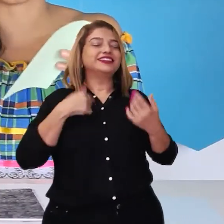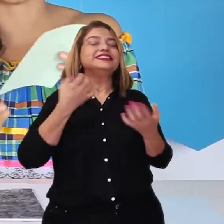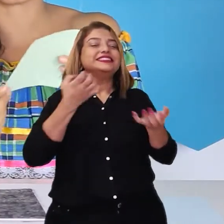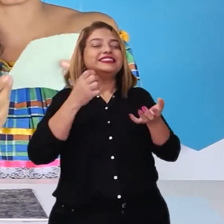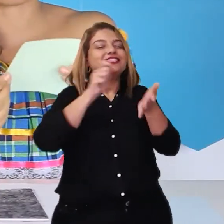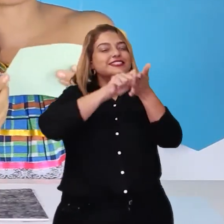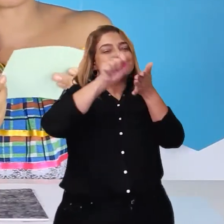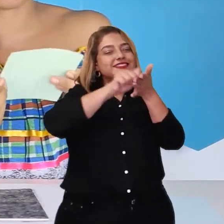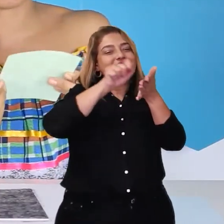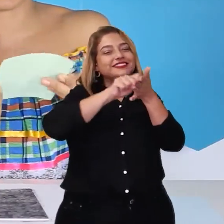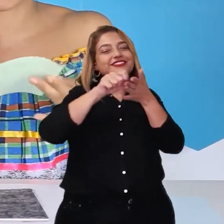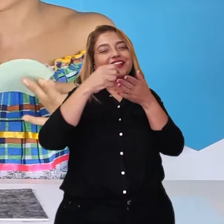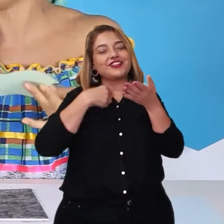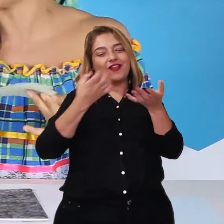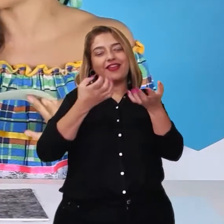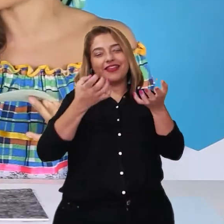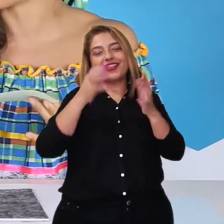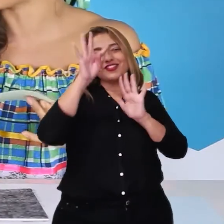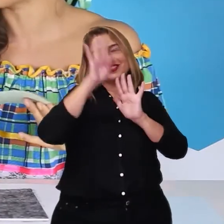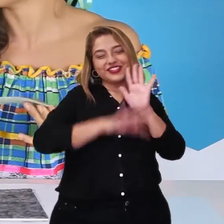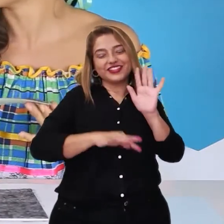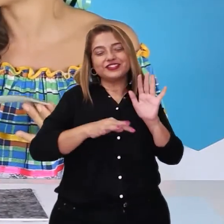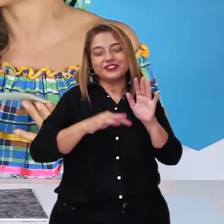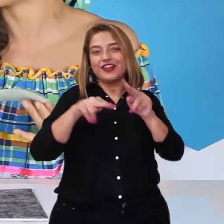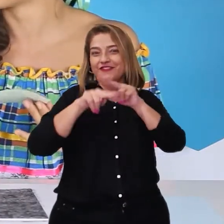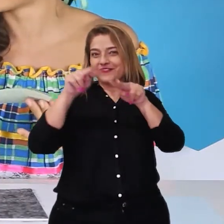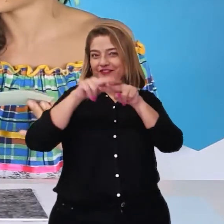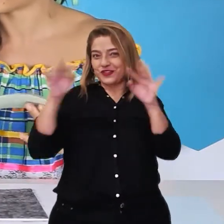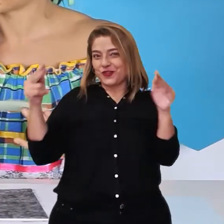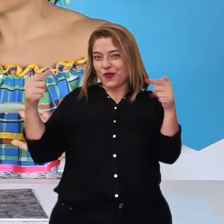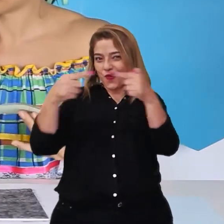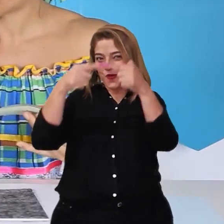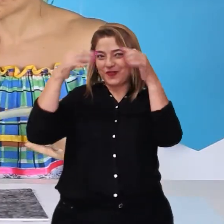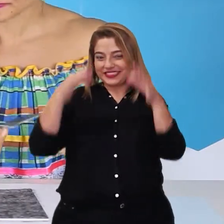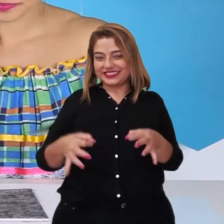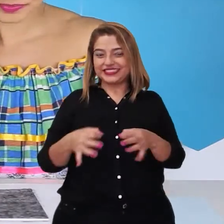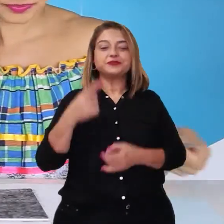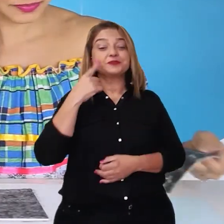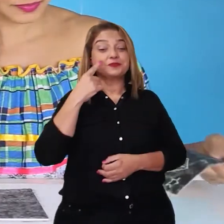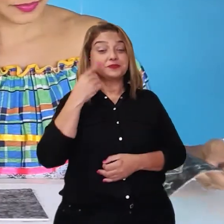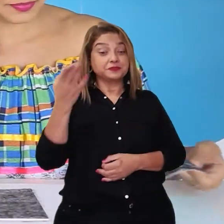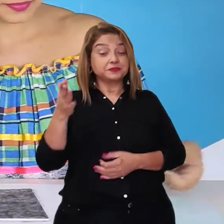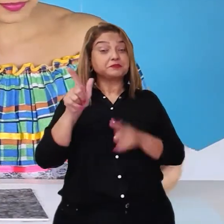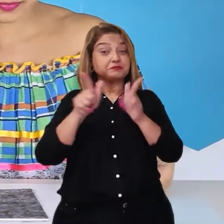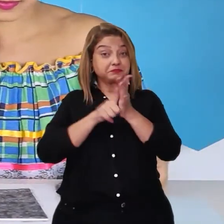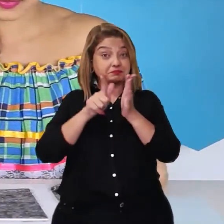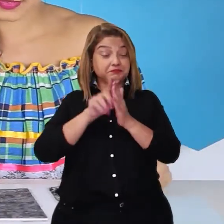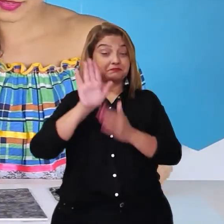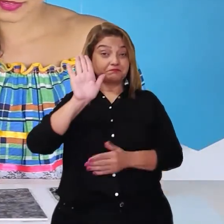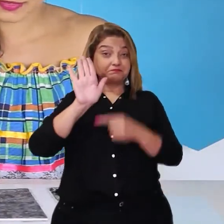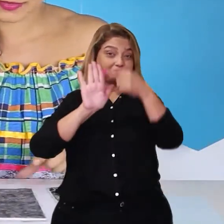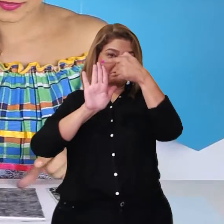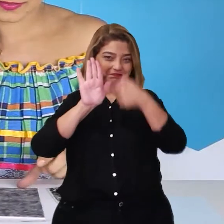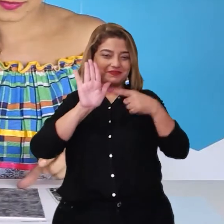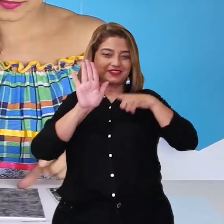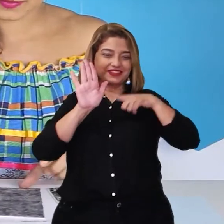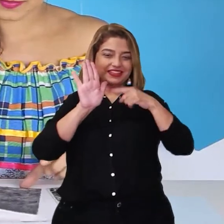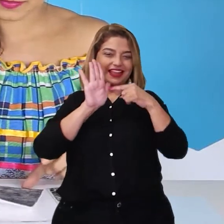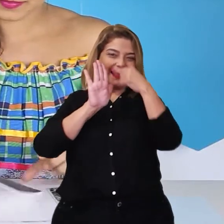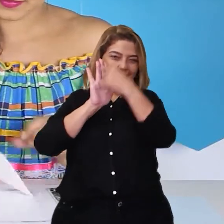escrever uma historinha aqui especial pro meu caderninho de São João. Legal. E essa base que a gente fez, que a gente chama de matriz,